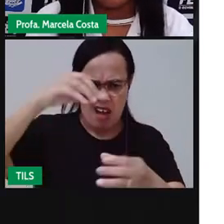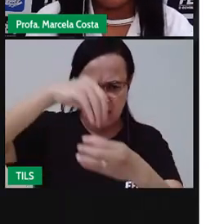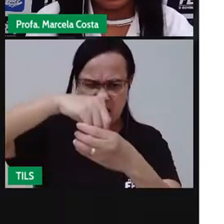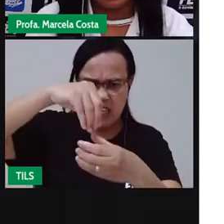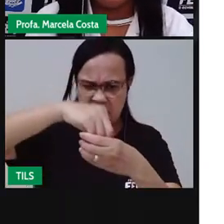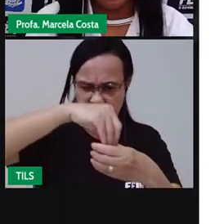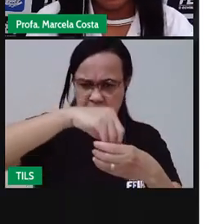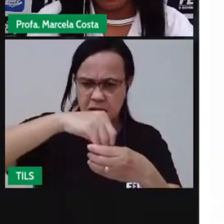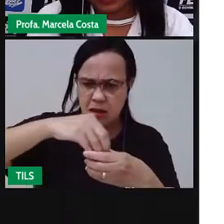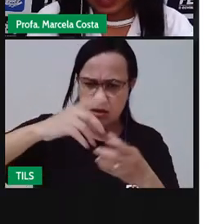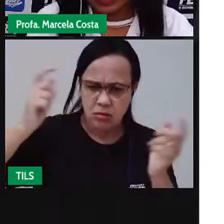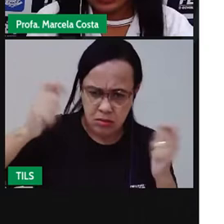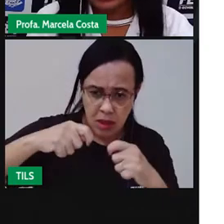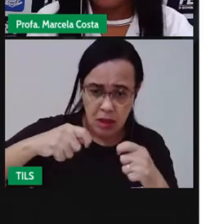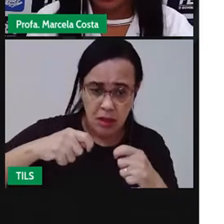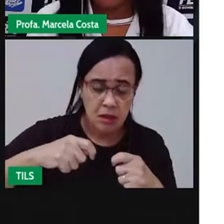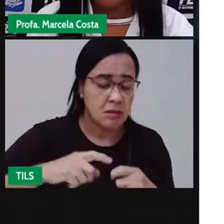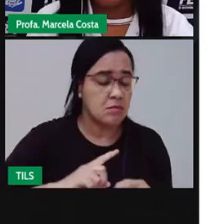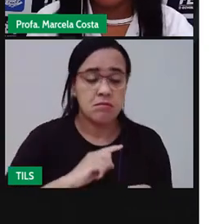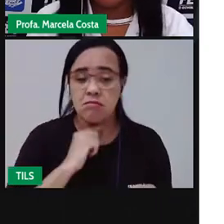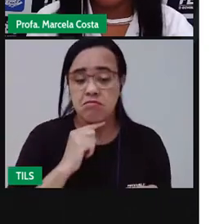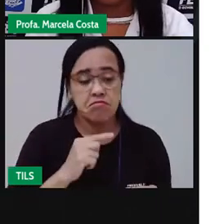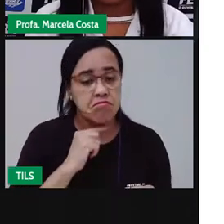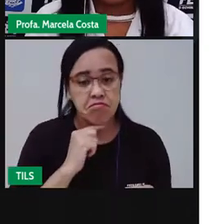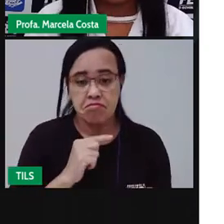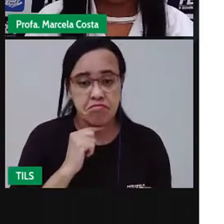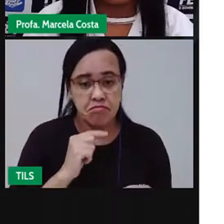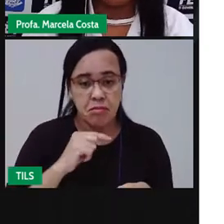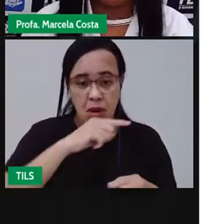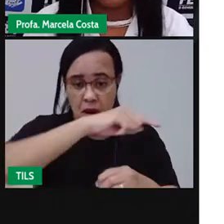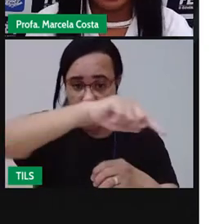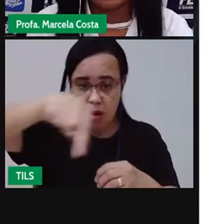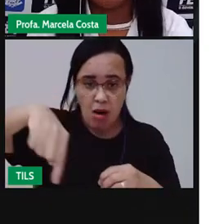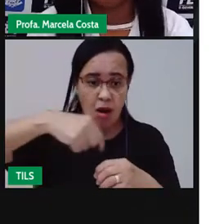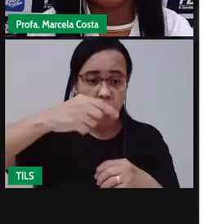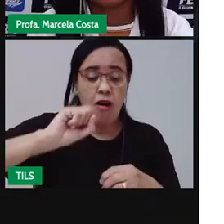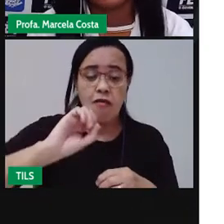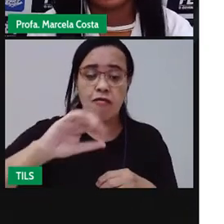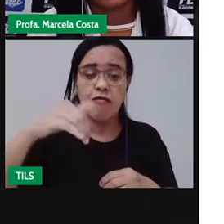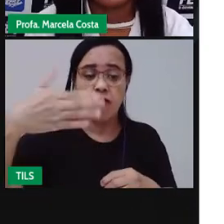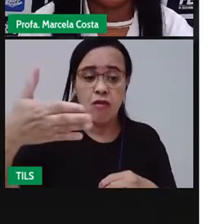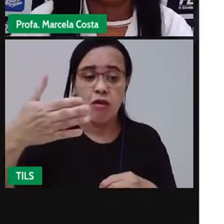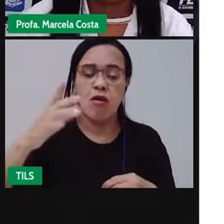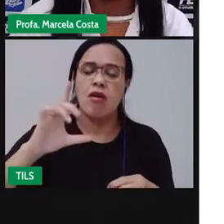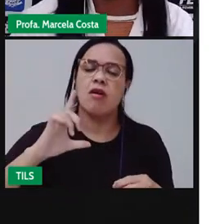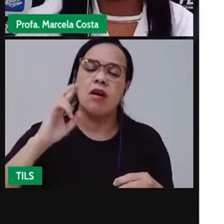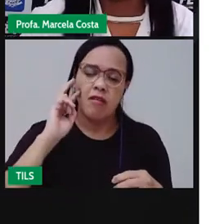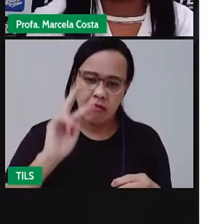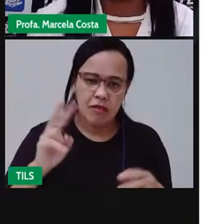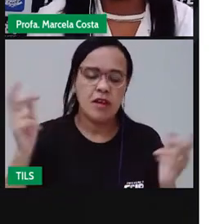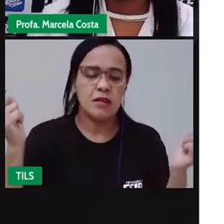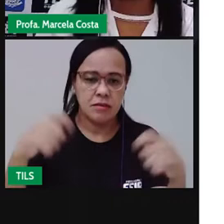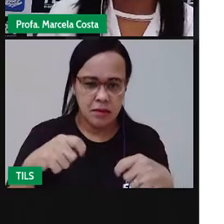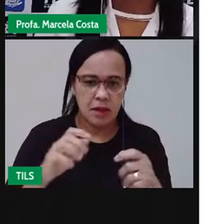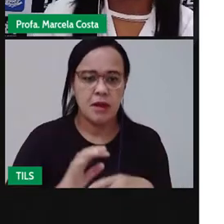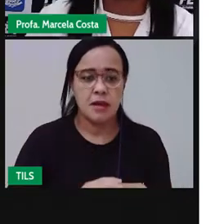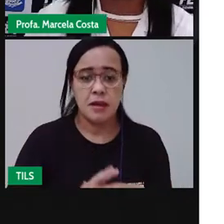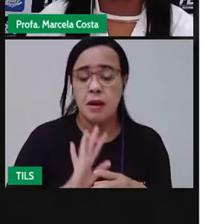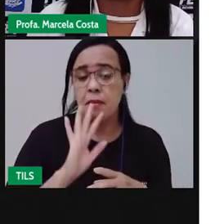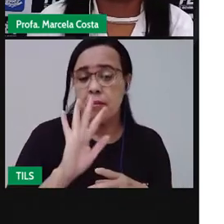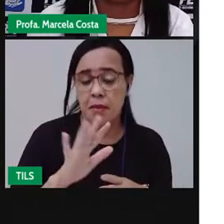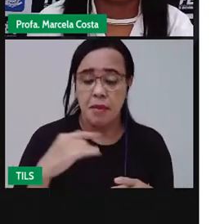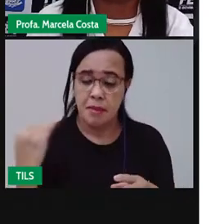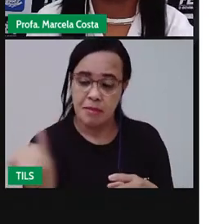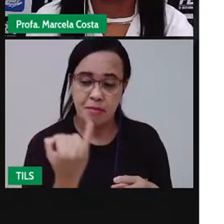Você só consegue ver o que está aí ao redor. E você sabe por que é tão importante a gente saber o que tem em